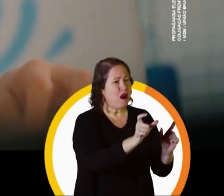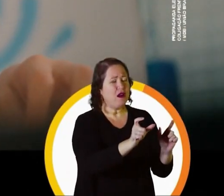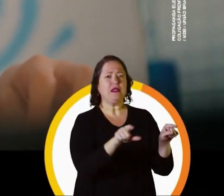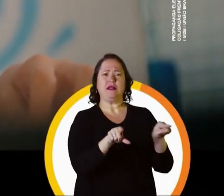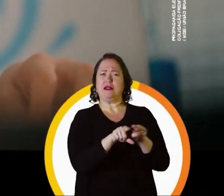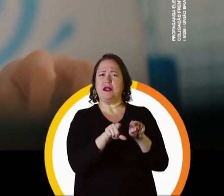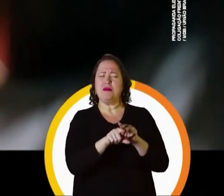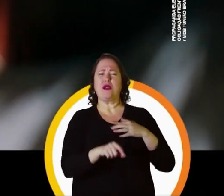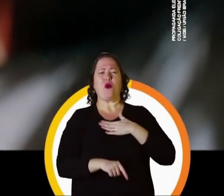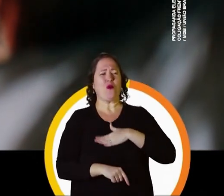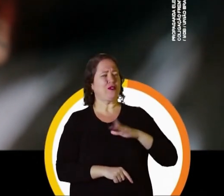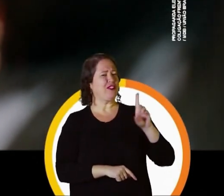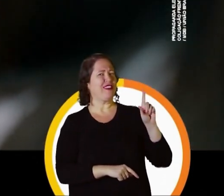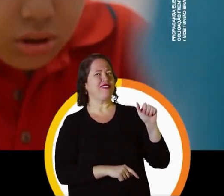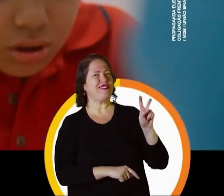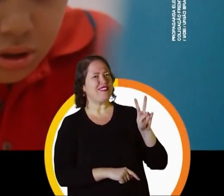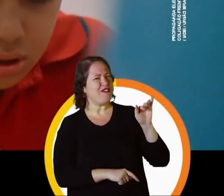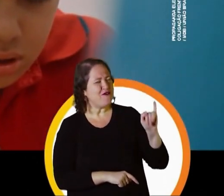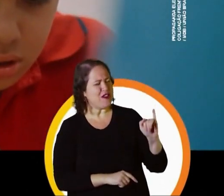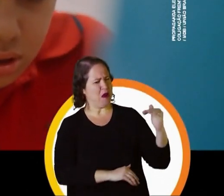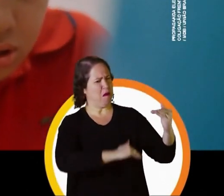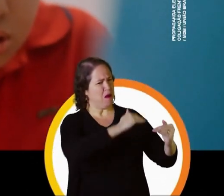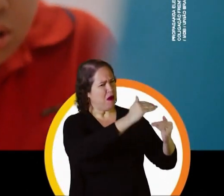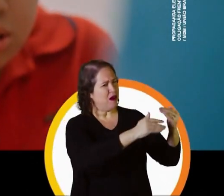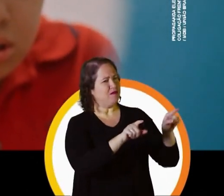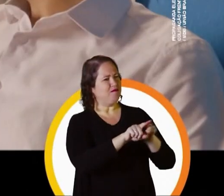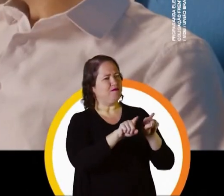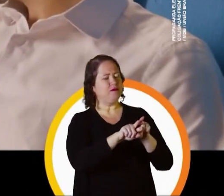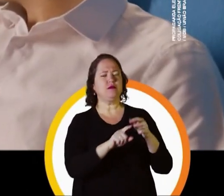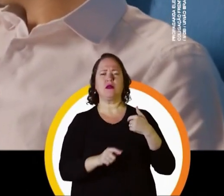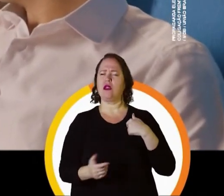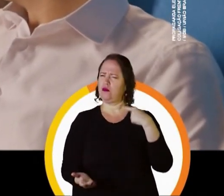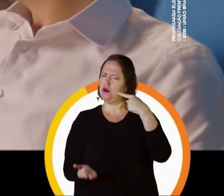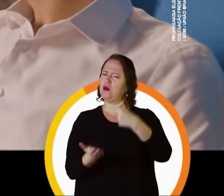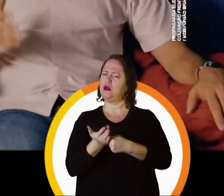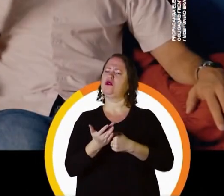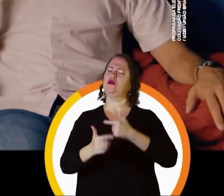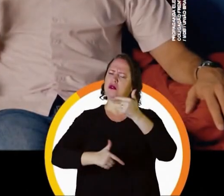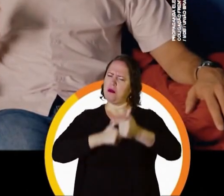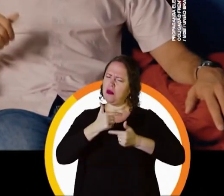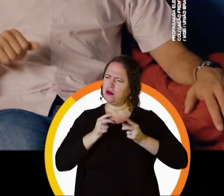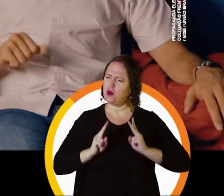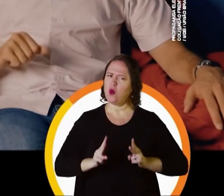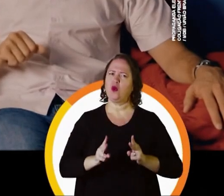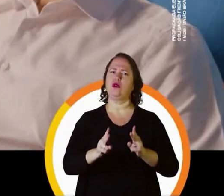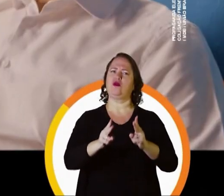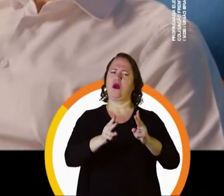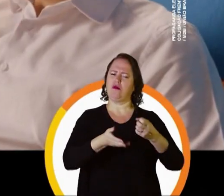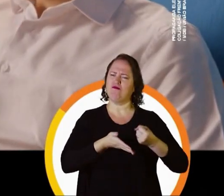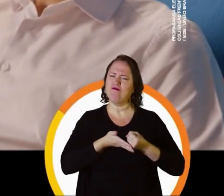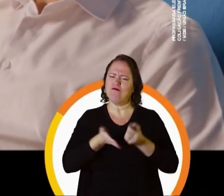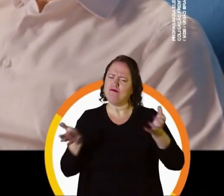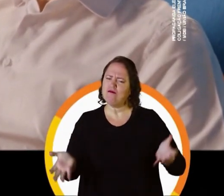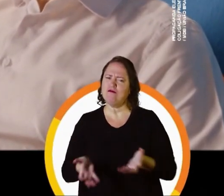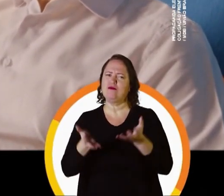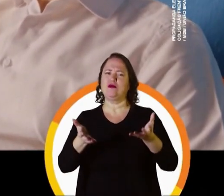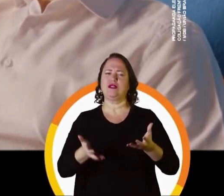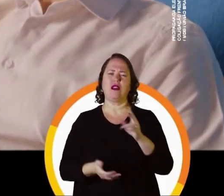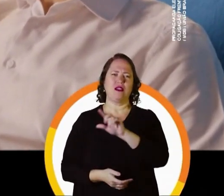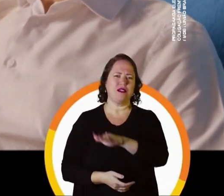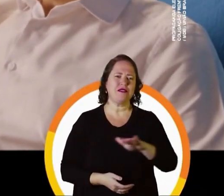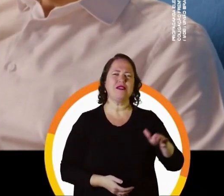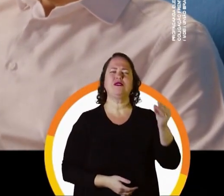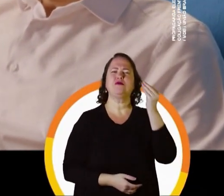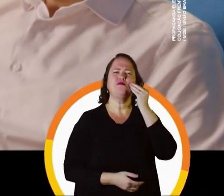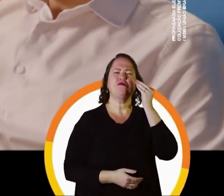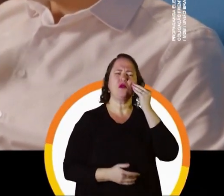gosta muito também de lá. Davi também está começando a evoluir. Você tem meu compromisso que a gente vai seguir trabalhando para que os meninos tenham uma oportunidade, que a